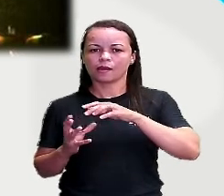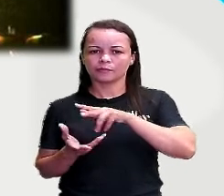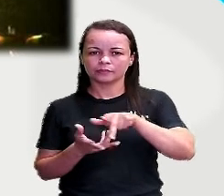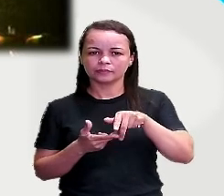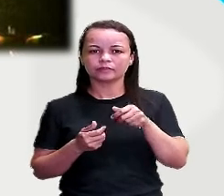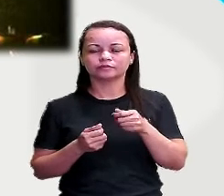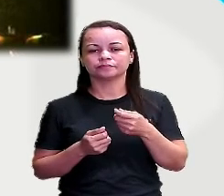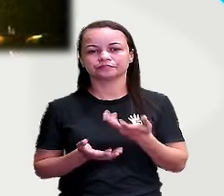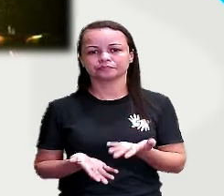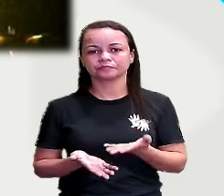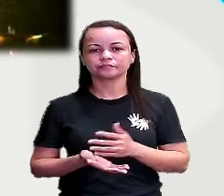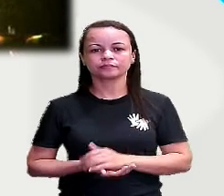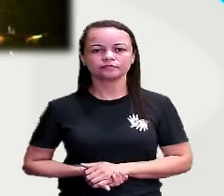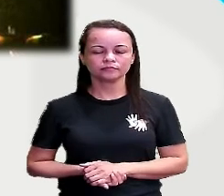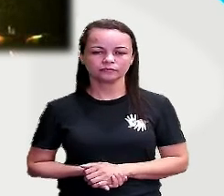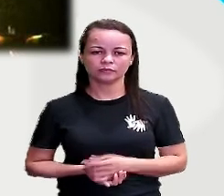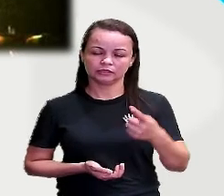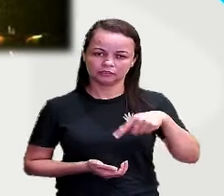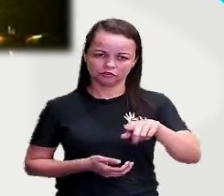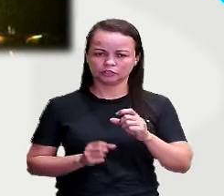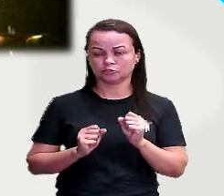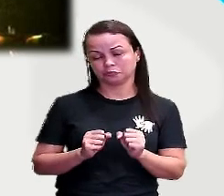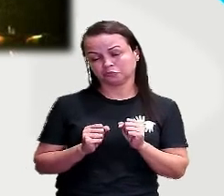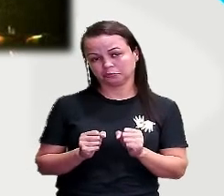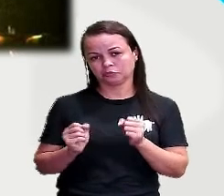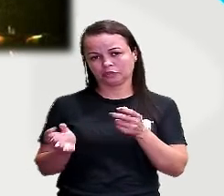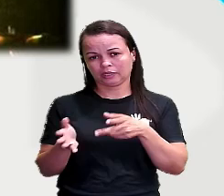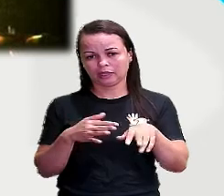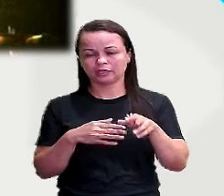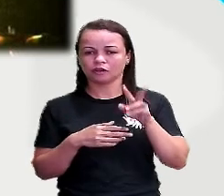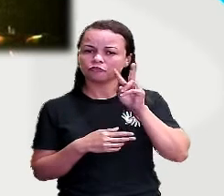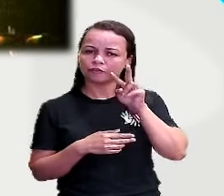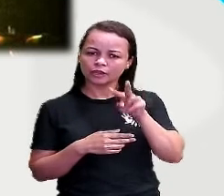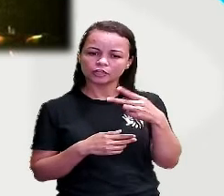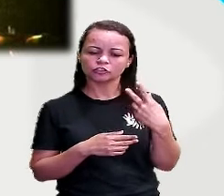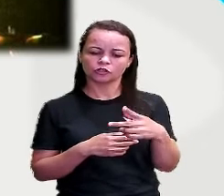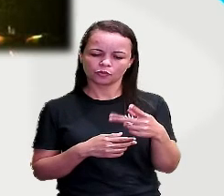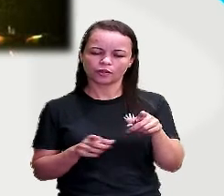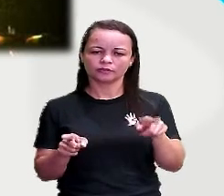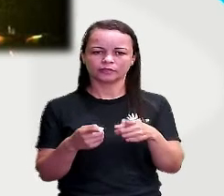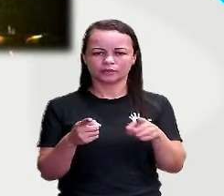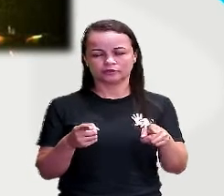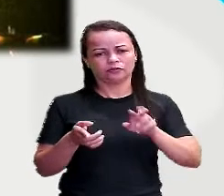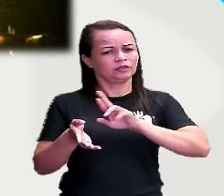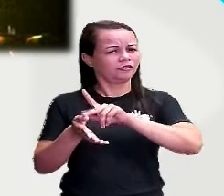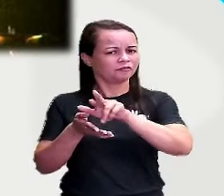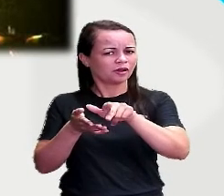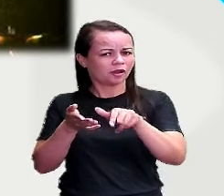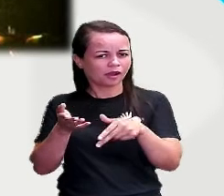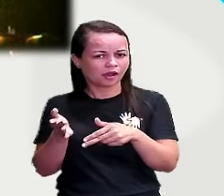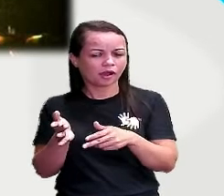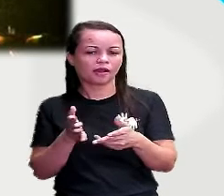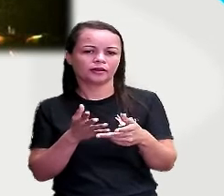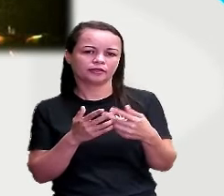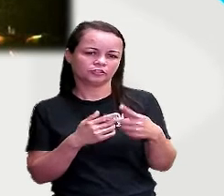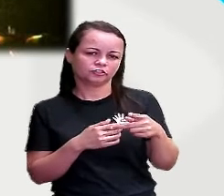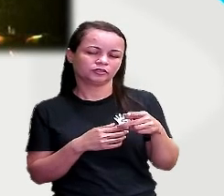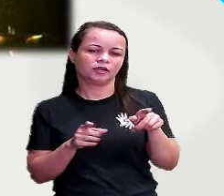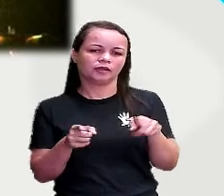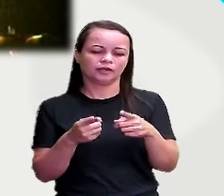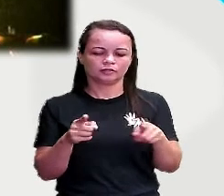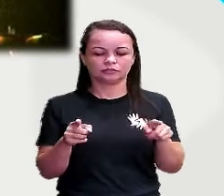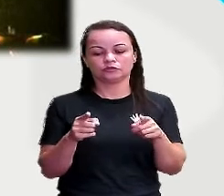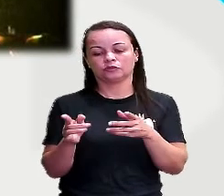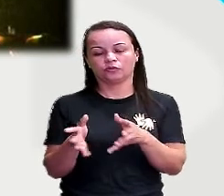pura. Quem puder também escute, tá bom? Não só essa canção, mas outras canções aí, desses cantores aí da